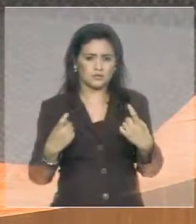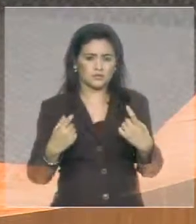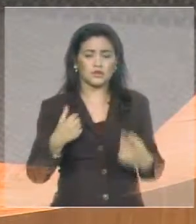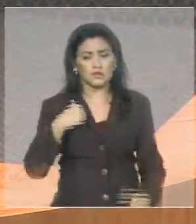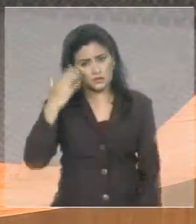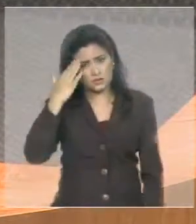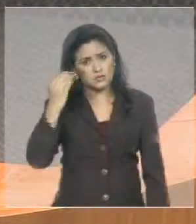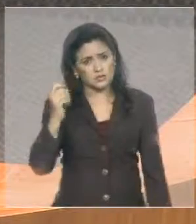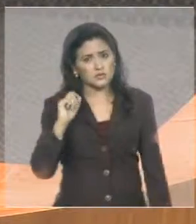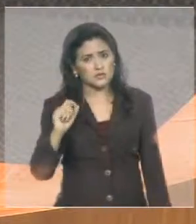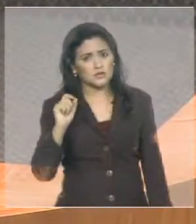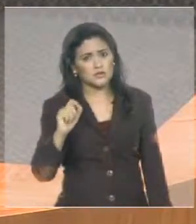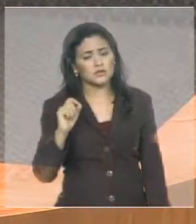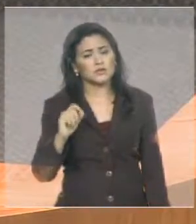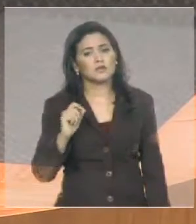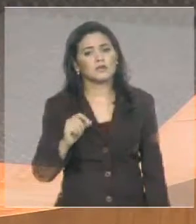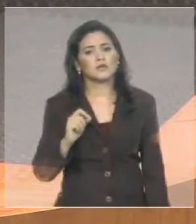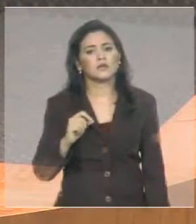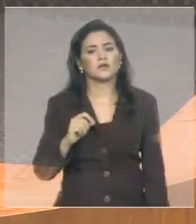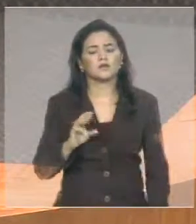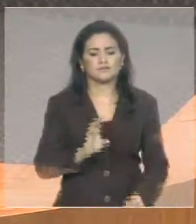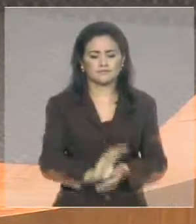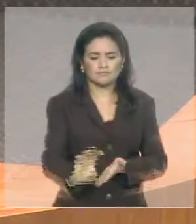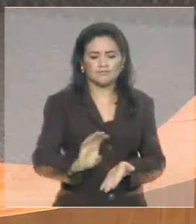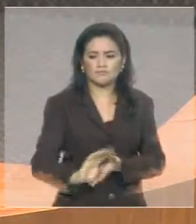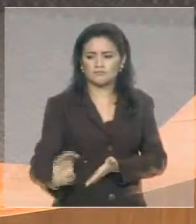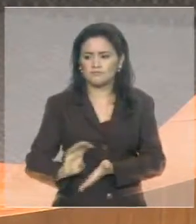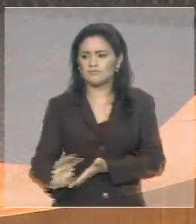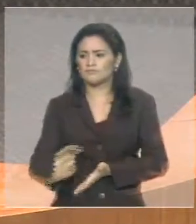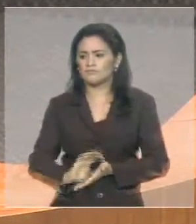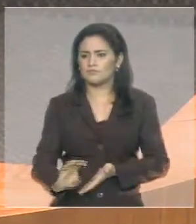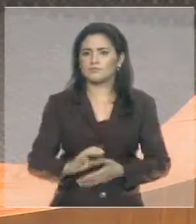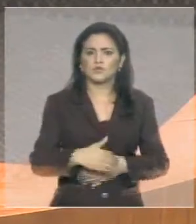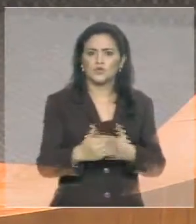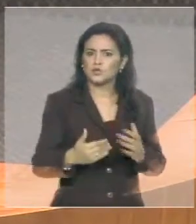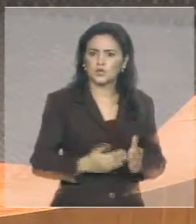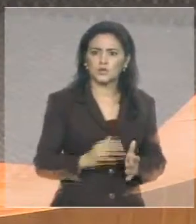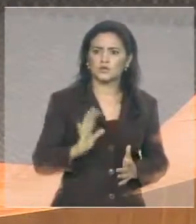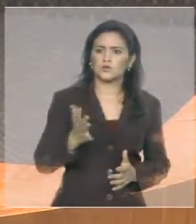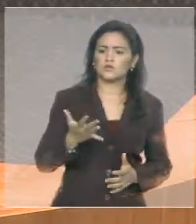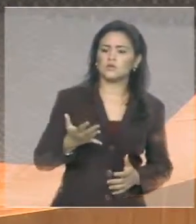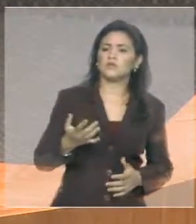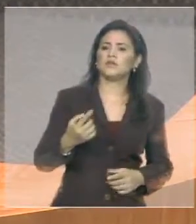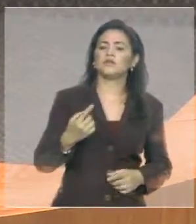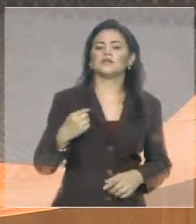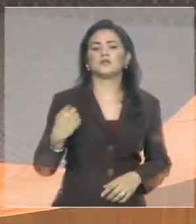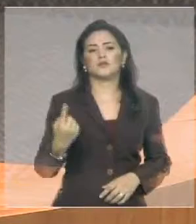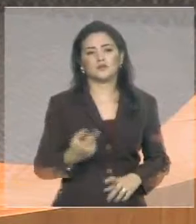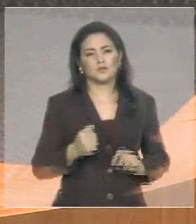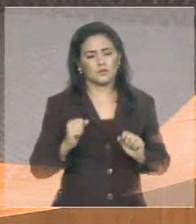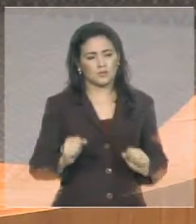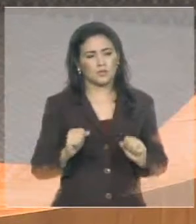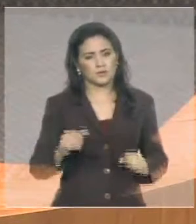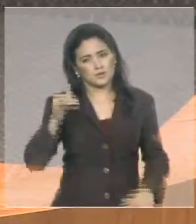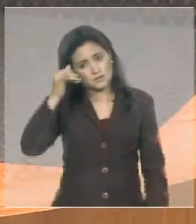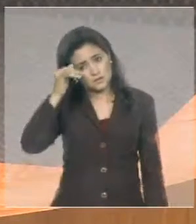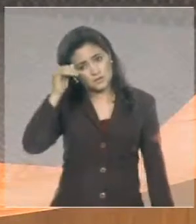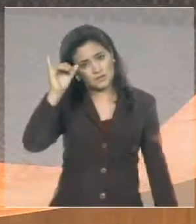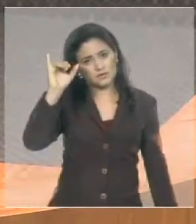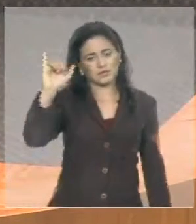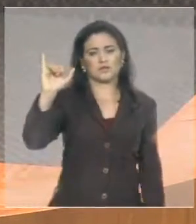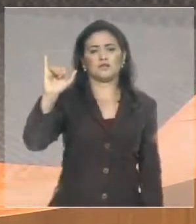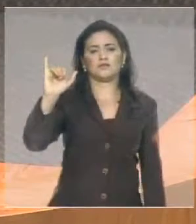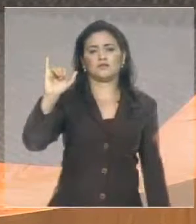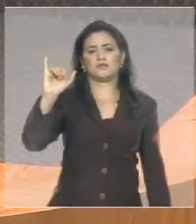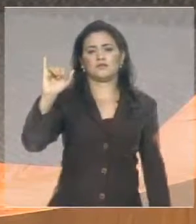que a tendência, com esses investimentos, com tudo que está sendo feito, é podermos inibir, e se